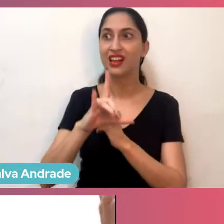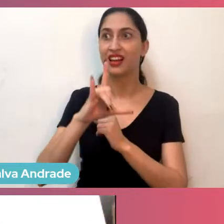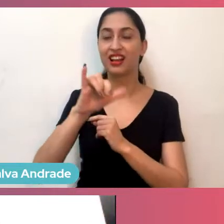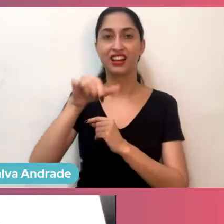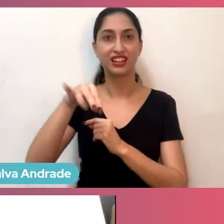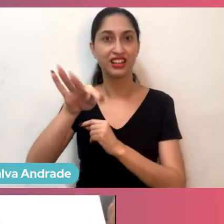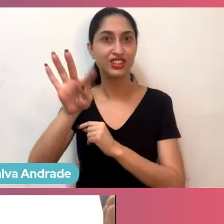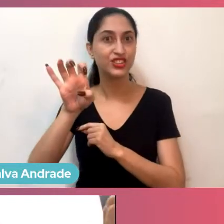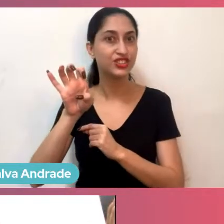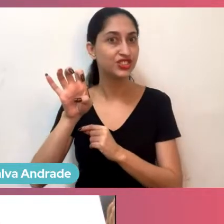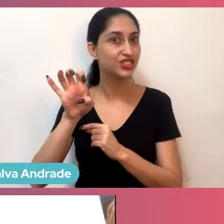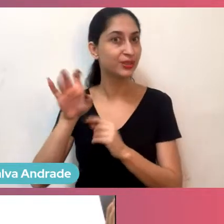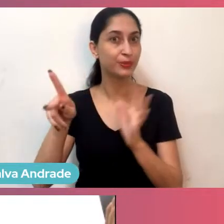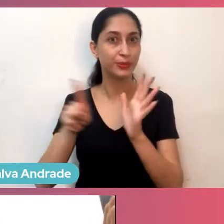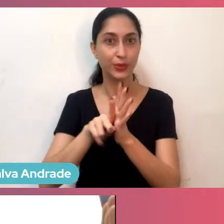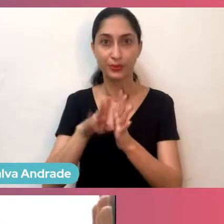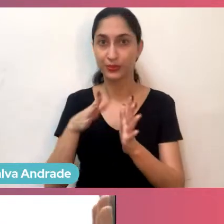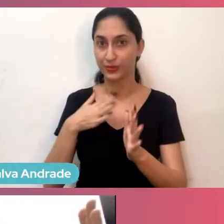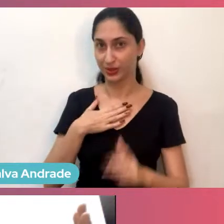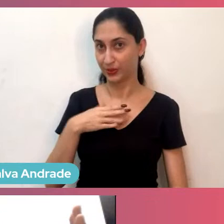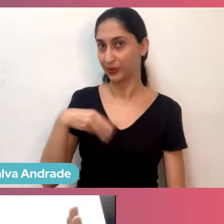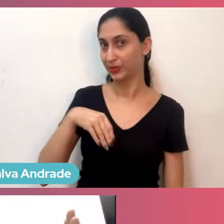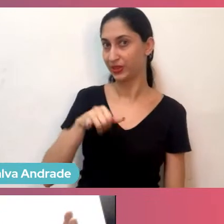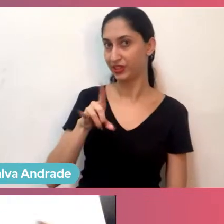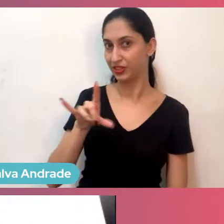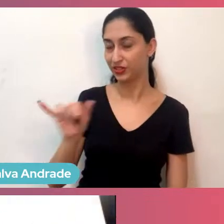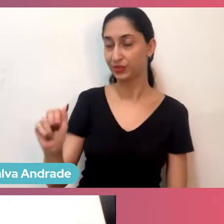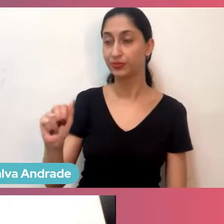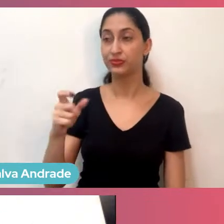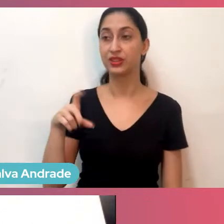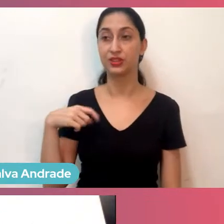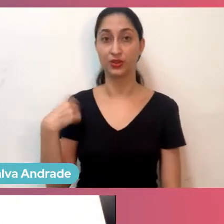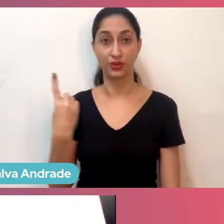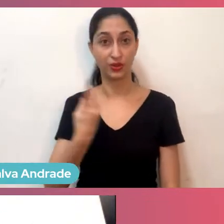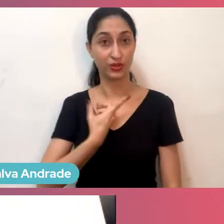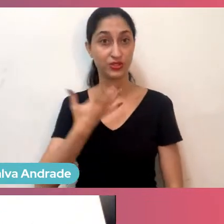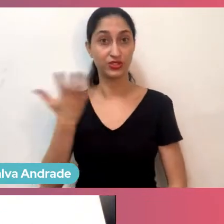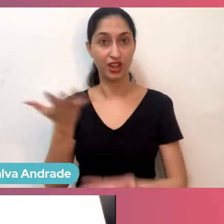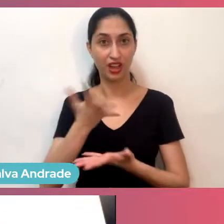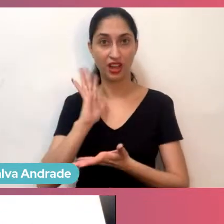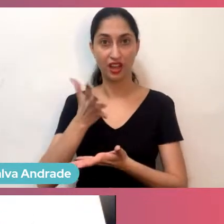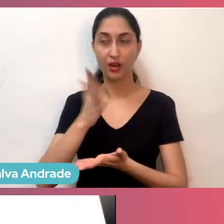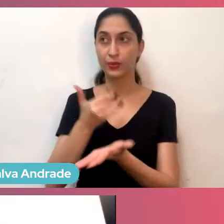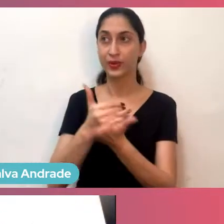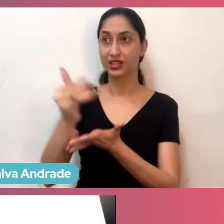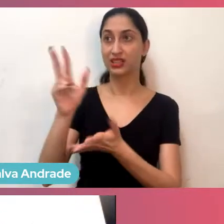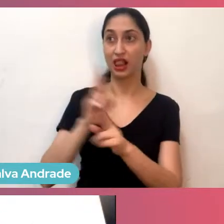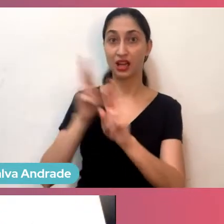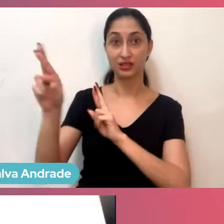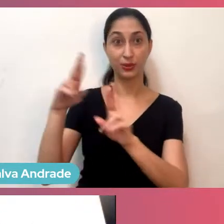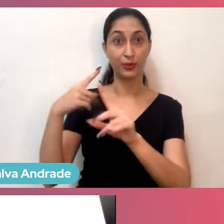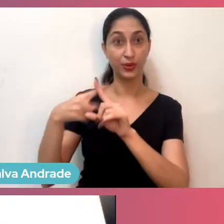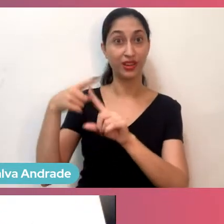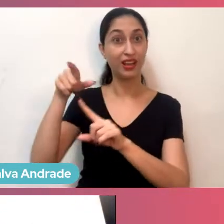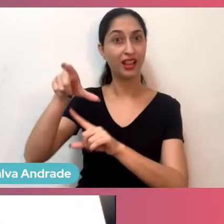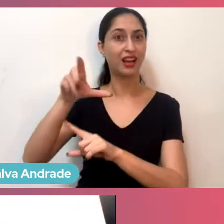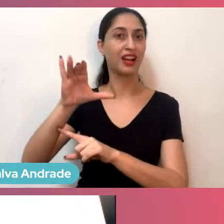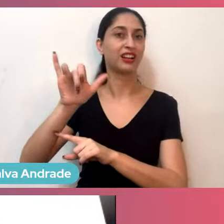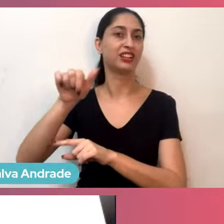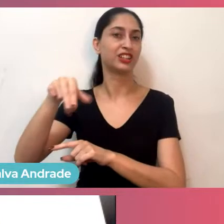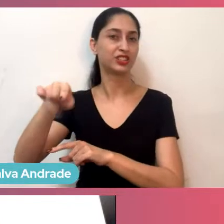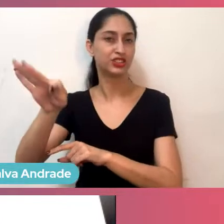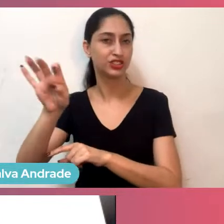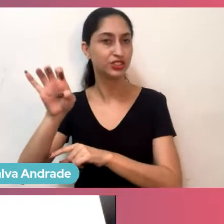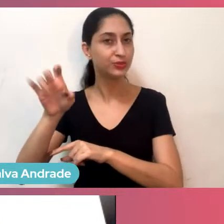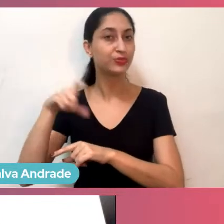a Muda Meu Mundo, a minha primeira relação com ela foi ela virando a cliente da gente, e aí ela gostou tanto do que a gente